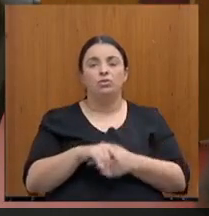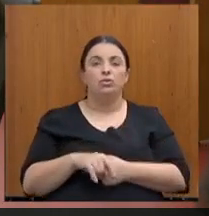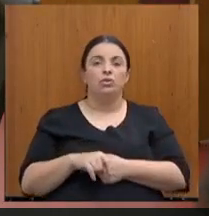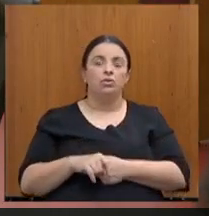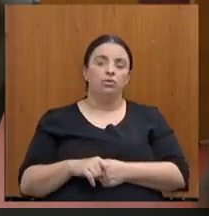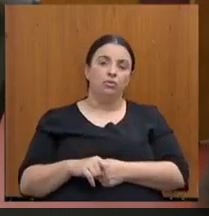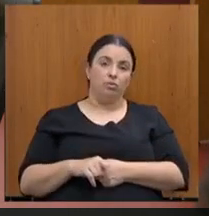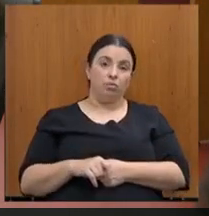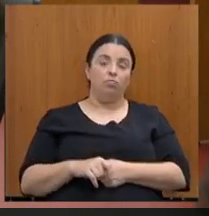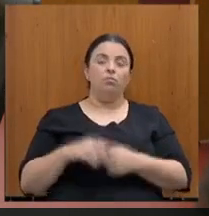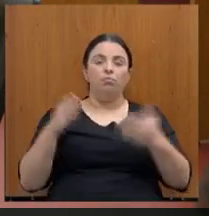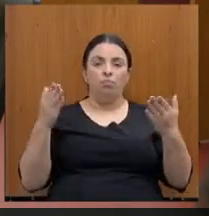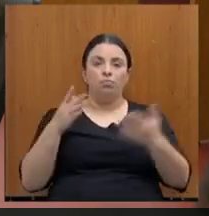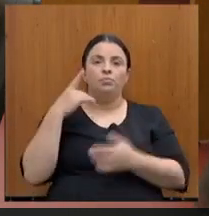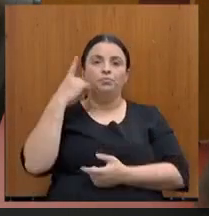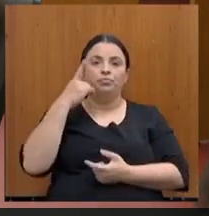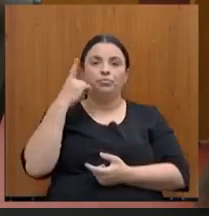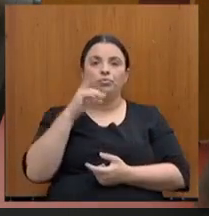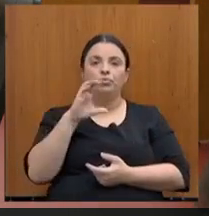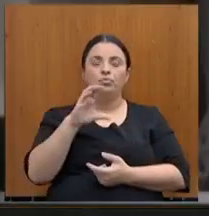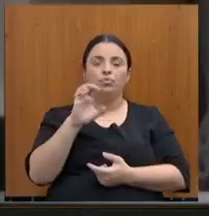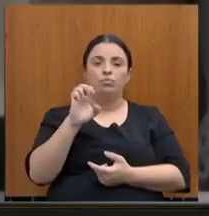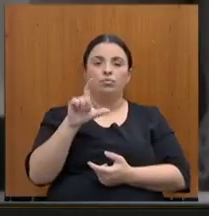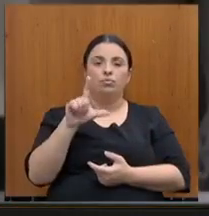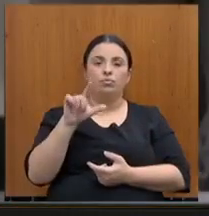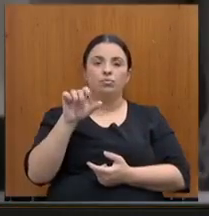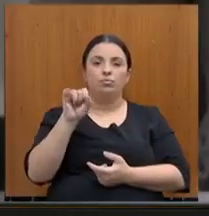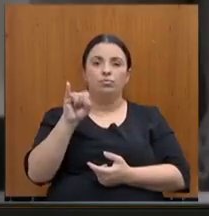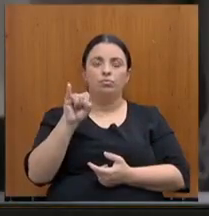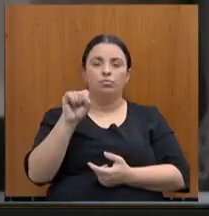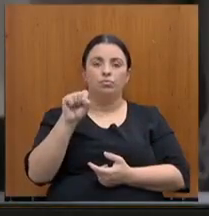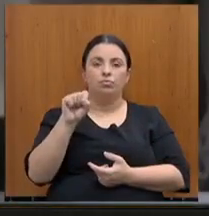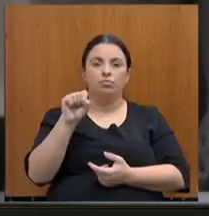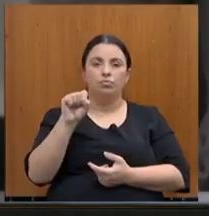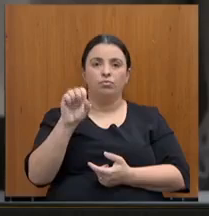Então, com a palavra a deputada Celise Laviola para